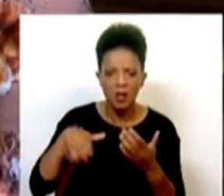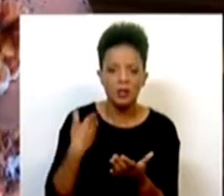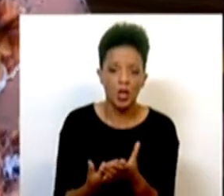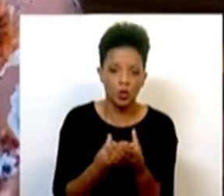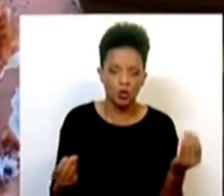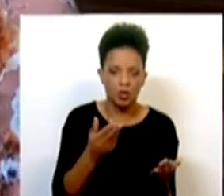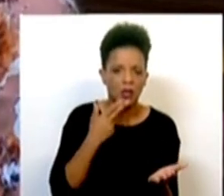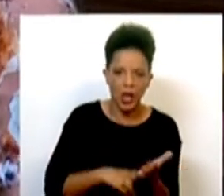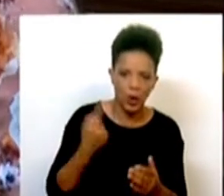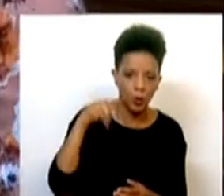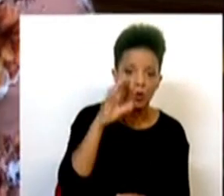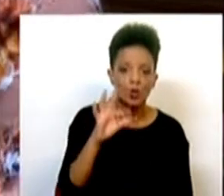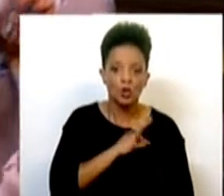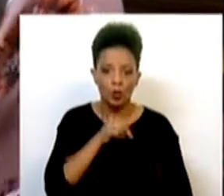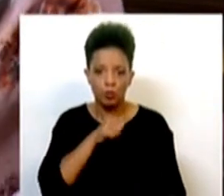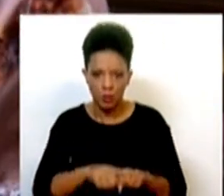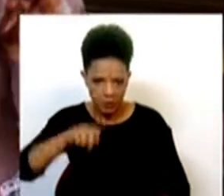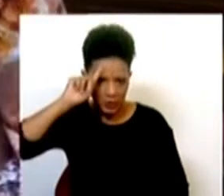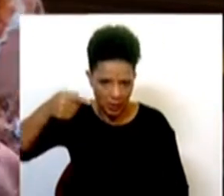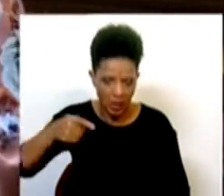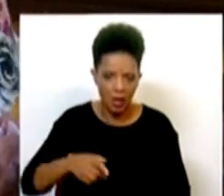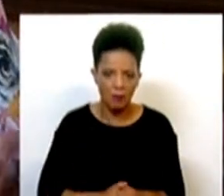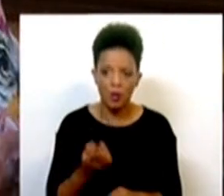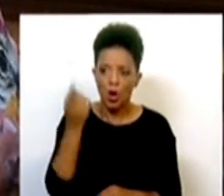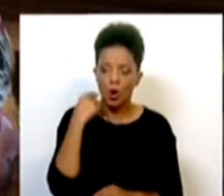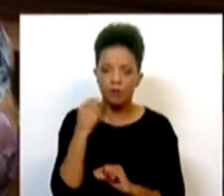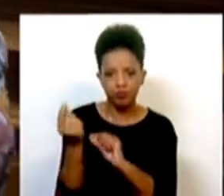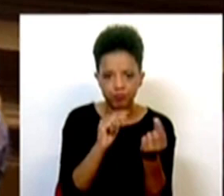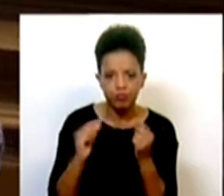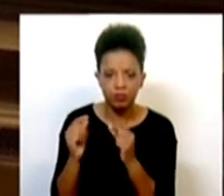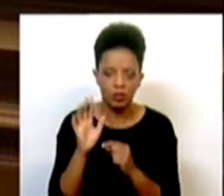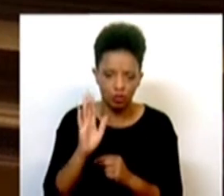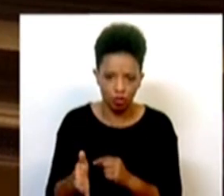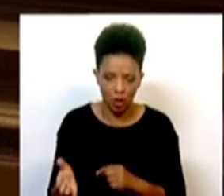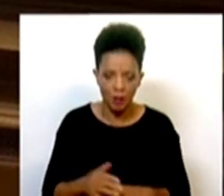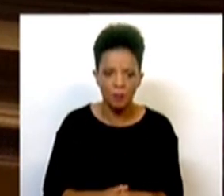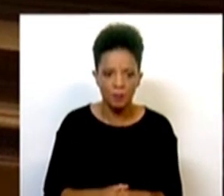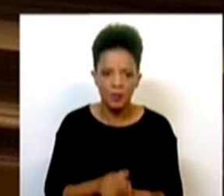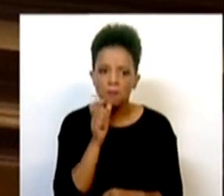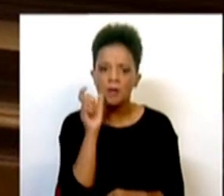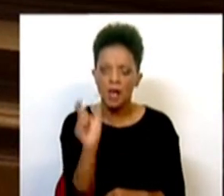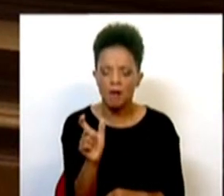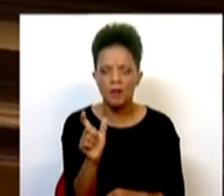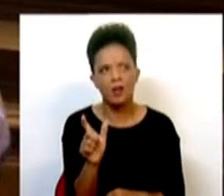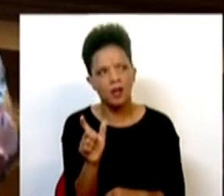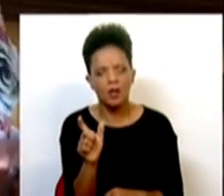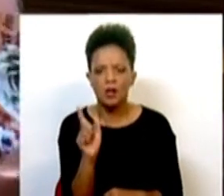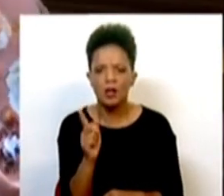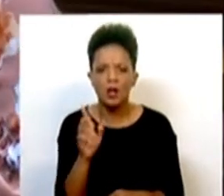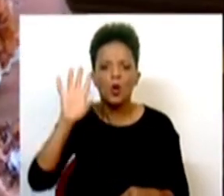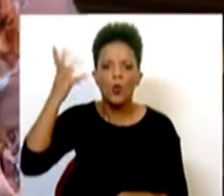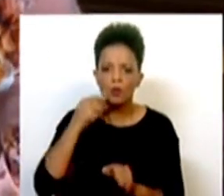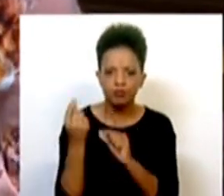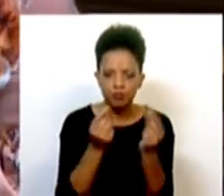que não são reais. O Sr. Deputado sabe perfeitamente, e isso foi um tema debatido na legislatura anterior, o termo e a expressão que ficou conhecida da